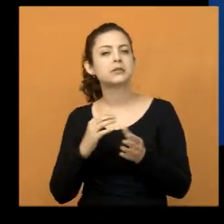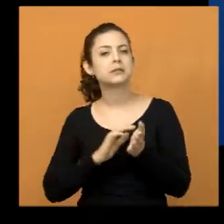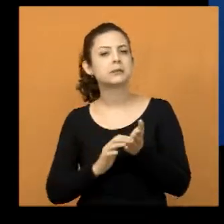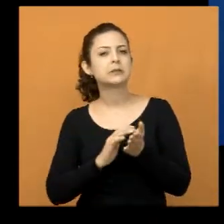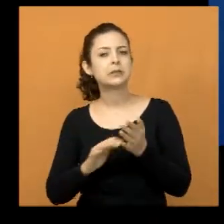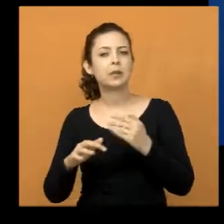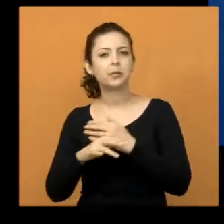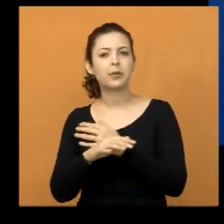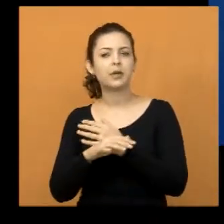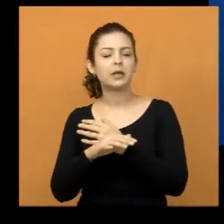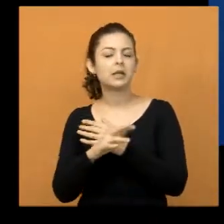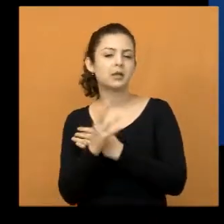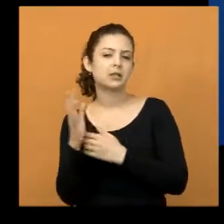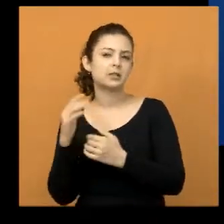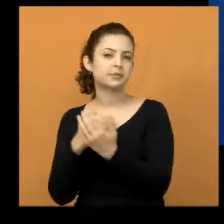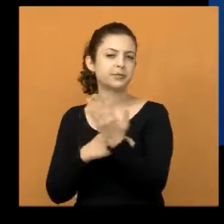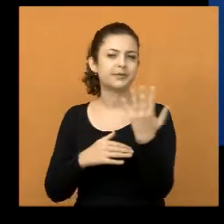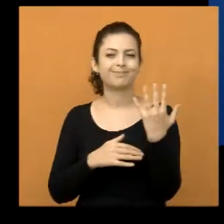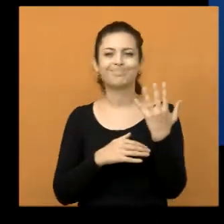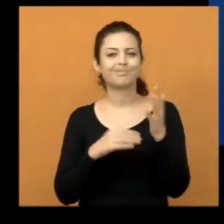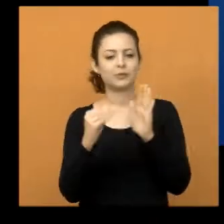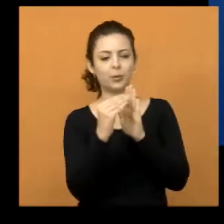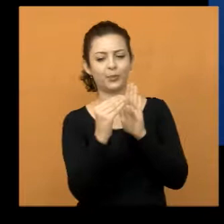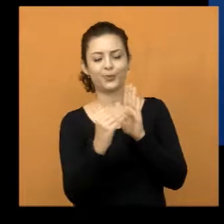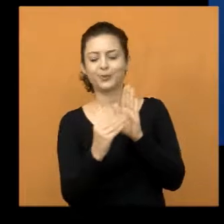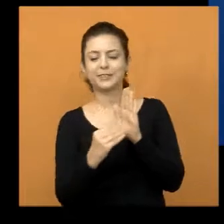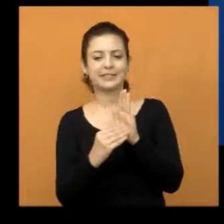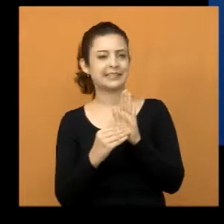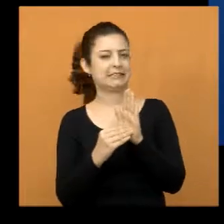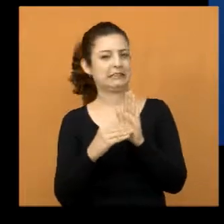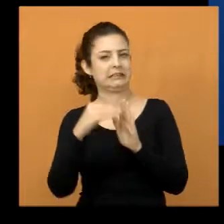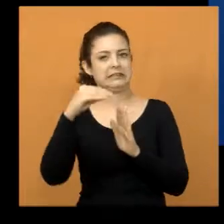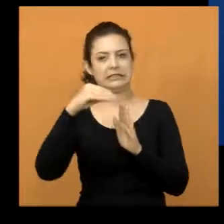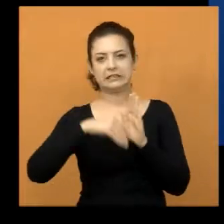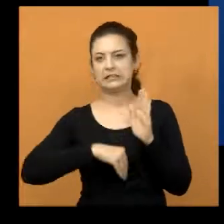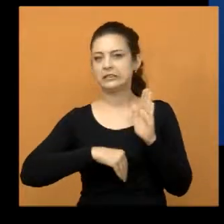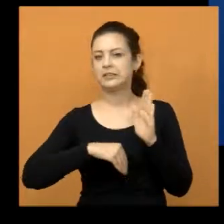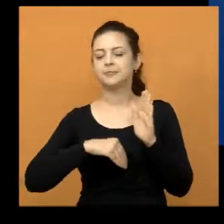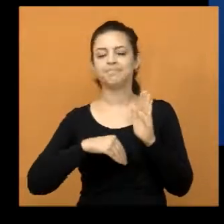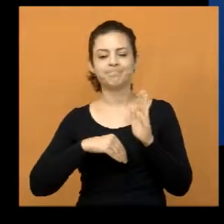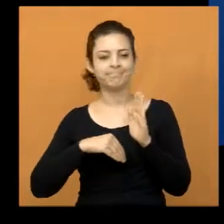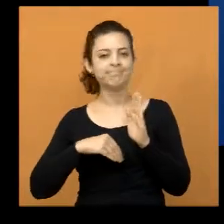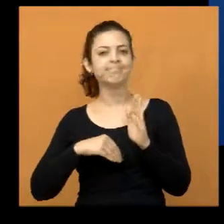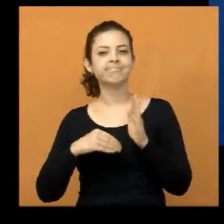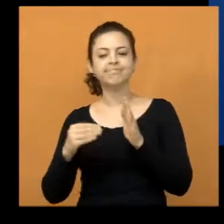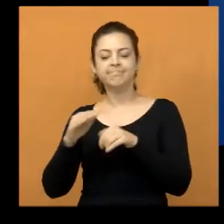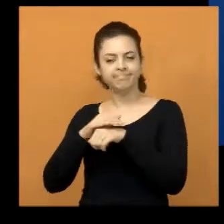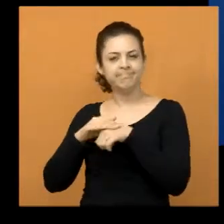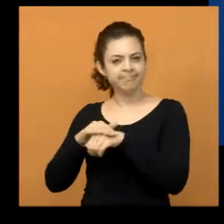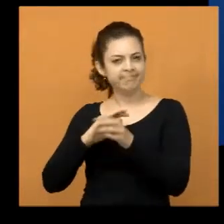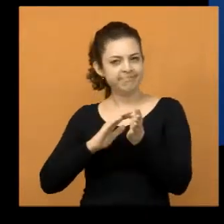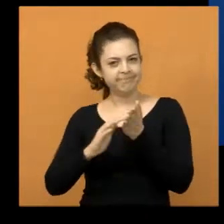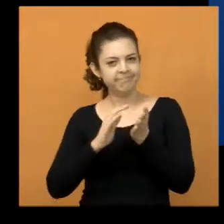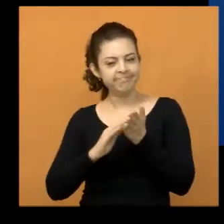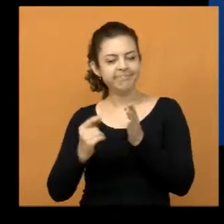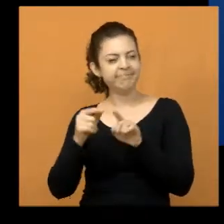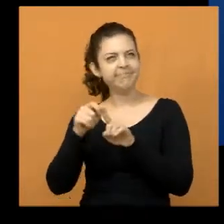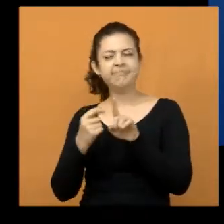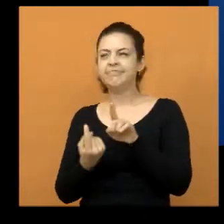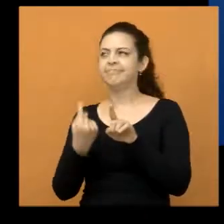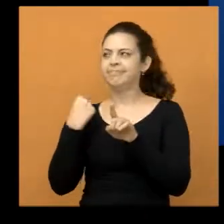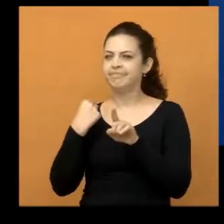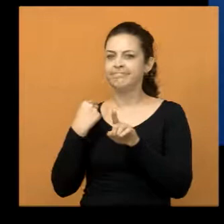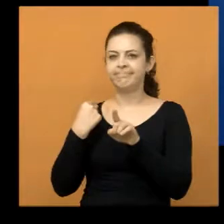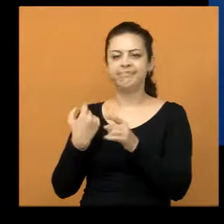conseguindo cumprir o seu cronograma, porque, em conversa com a secretária, no mês passado,